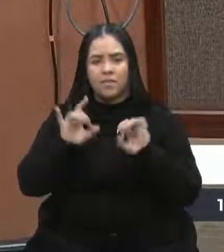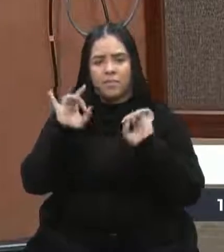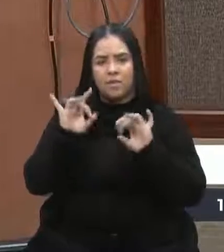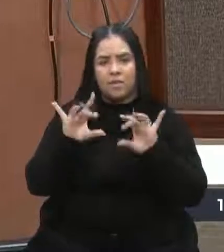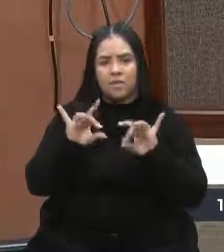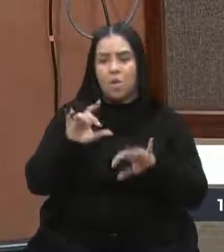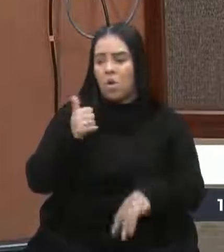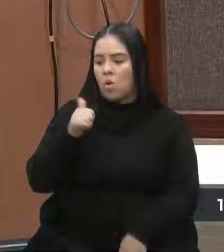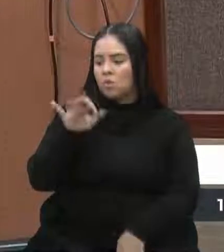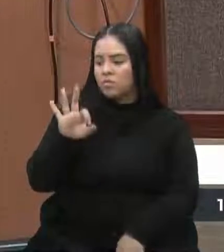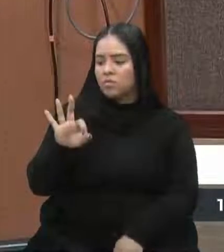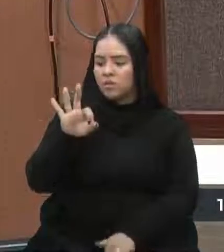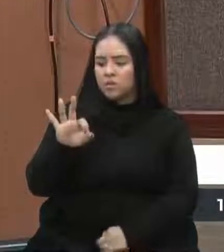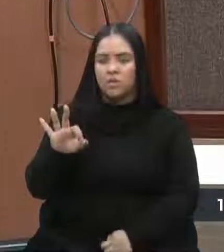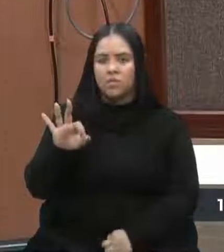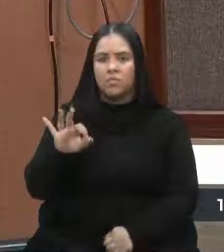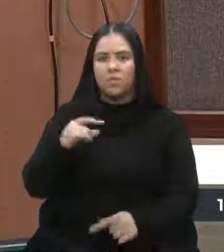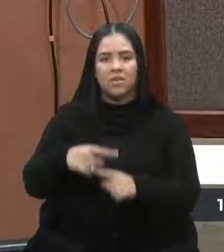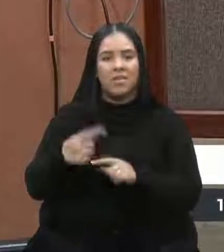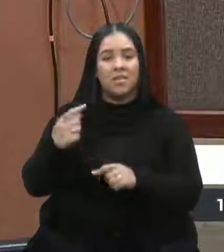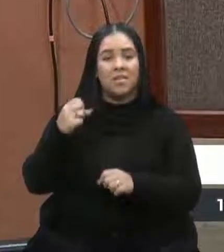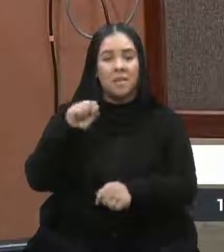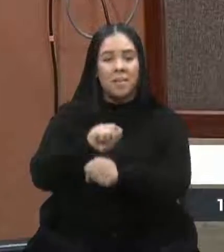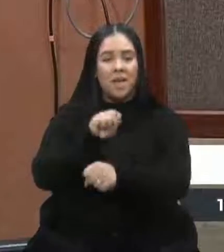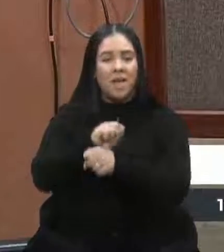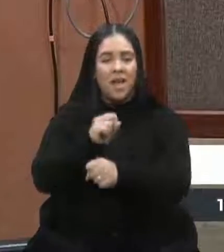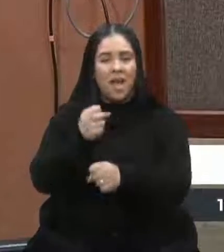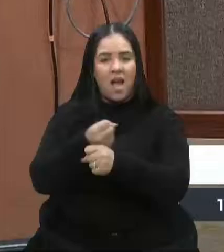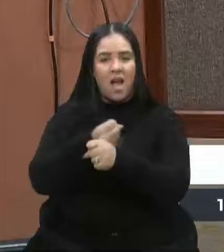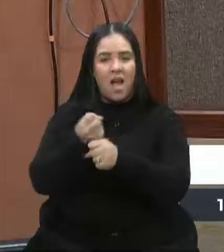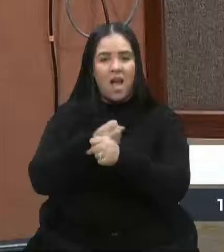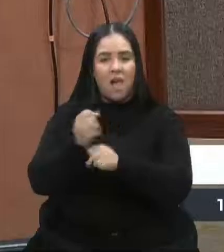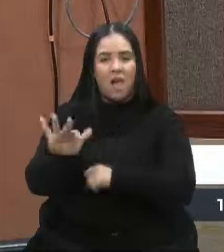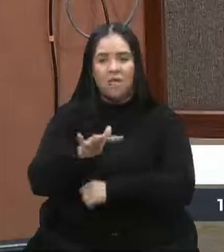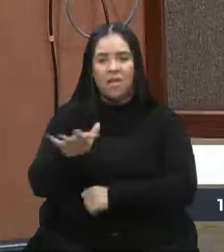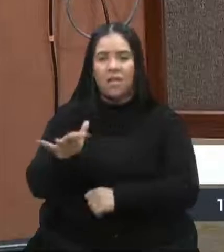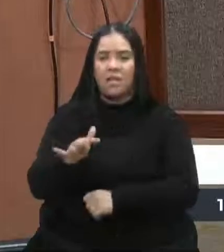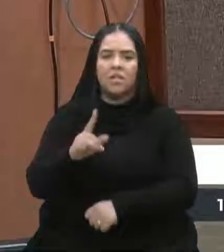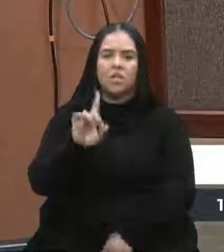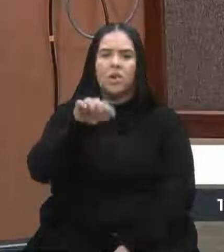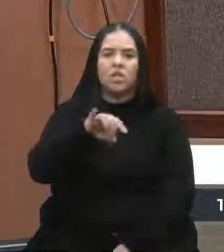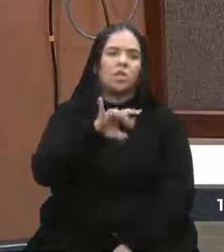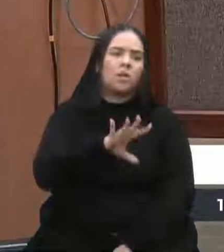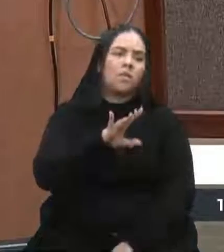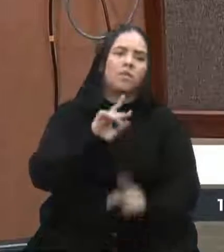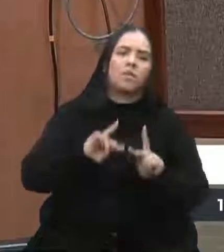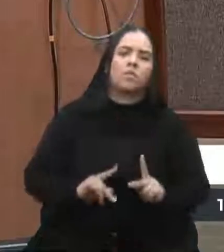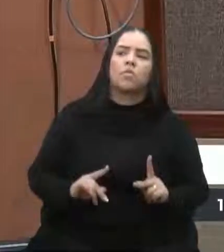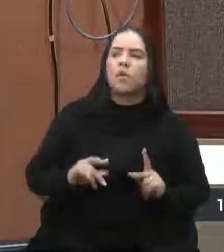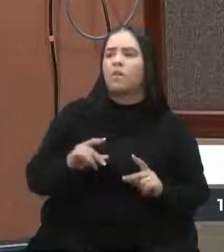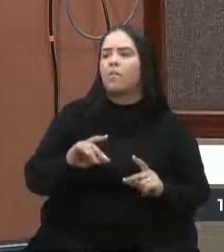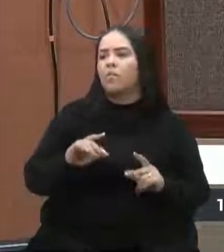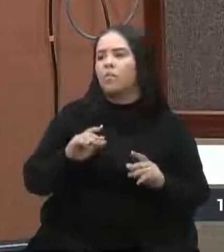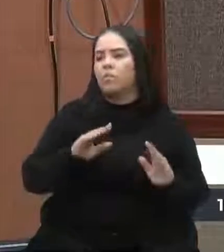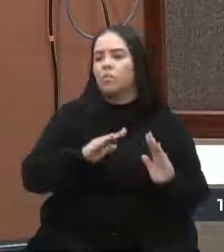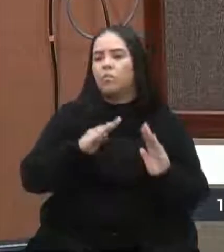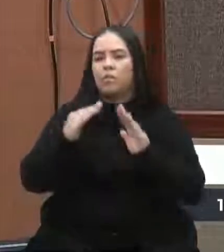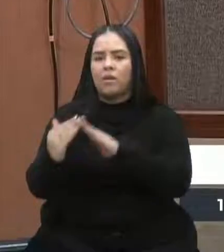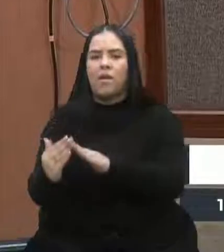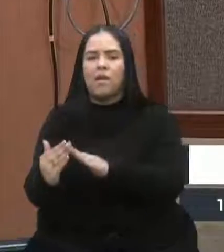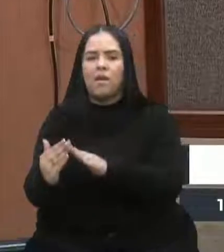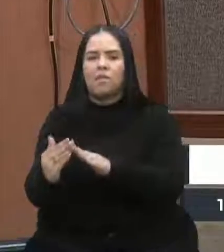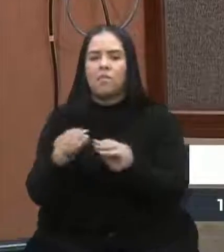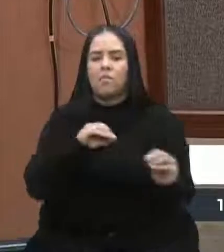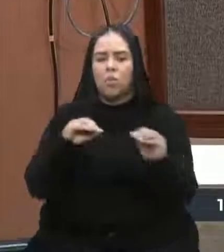agendamentos. Essas consultas que se esperam anos, às vezes. E não é só essa questão de a gente dizer, ah, a pessoa já não mora mais aqui, ou a pessoa faleceu. Não é só isso.